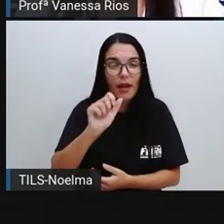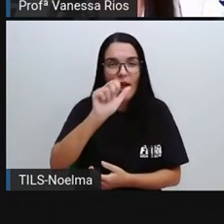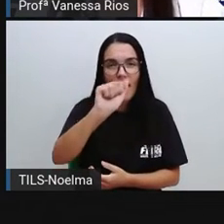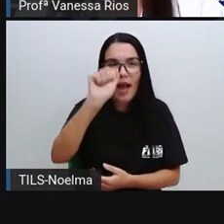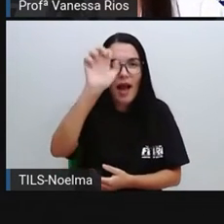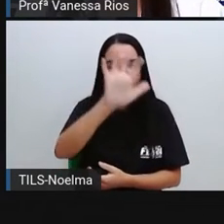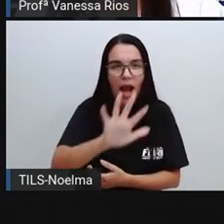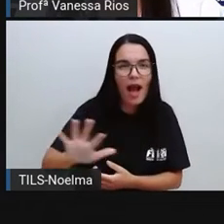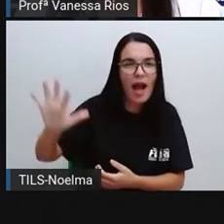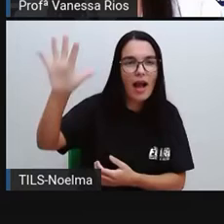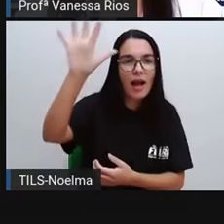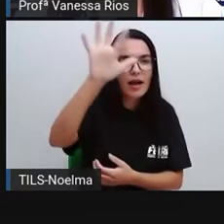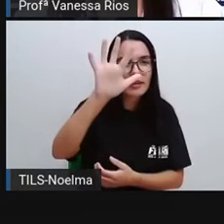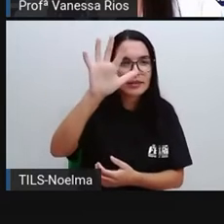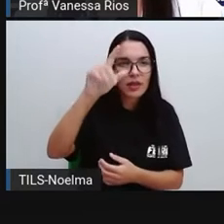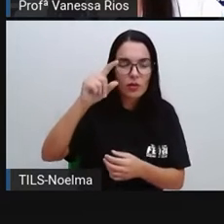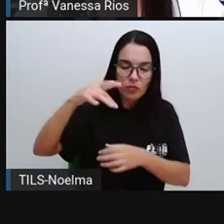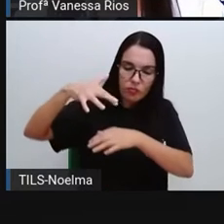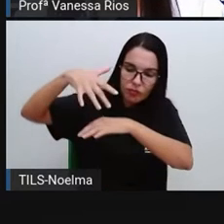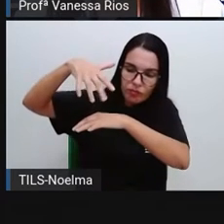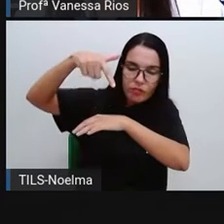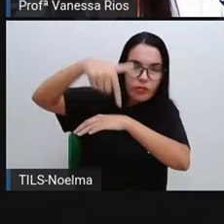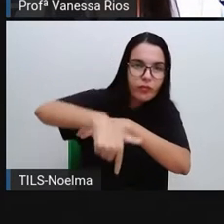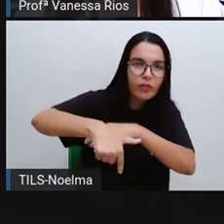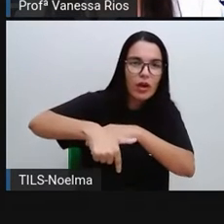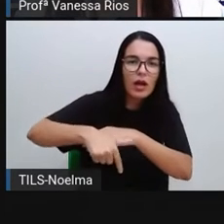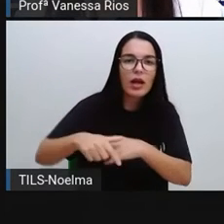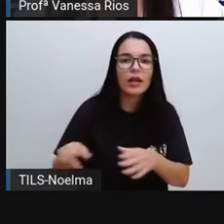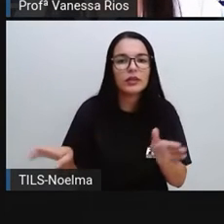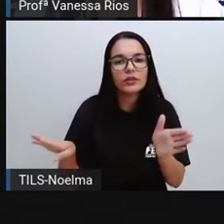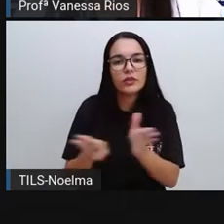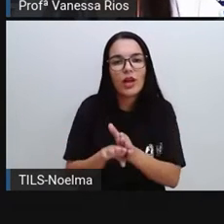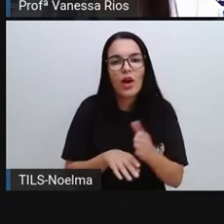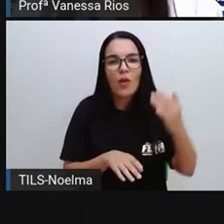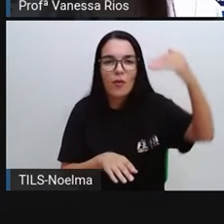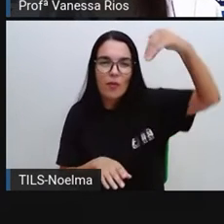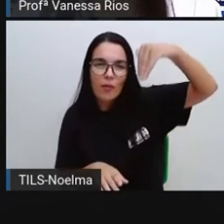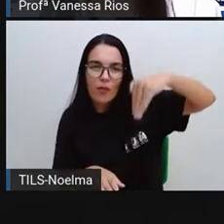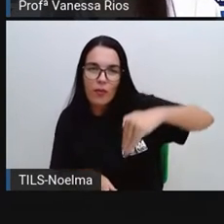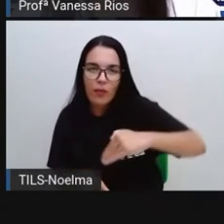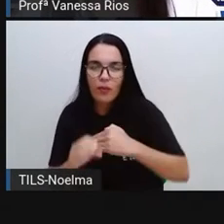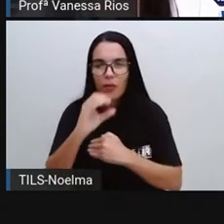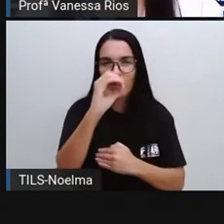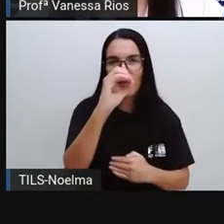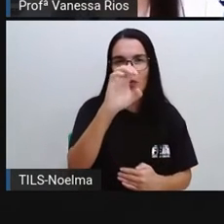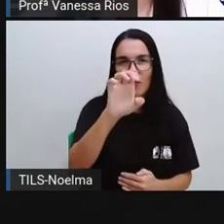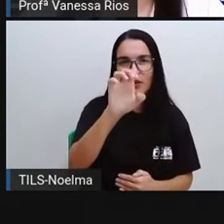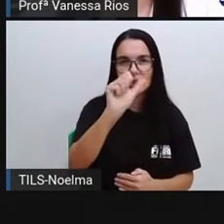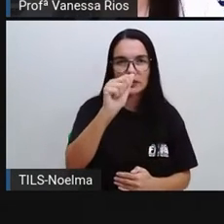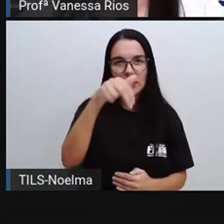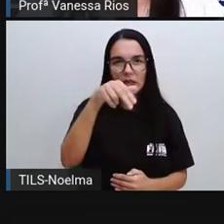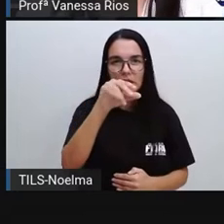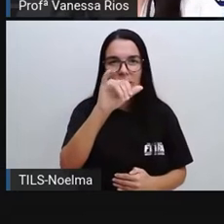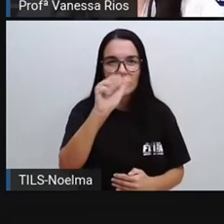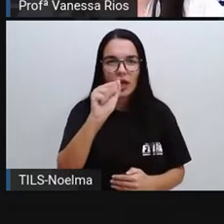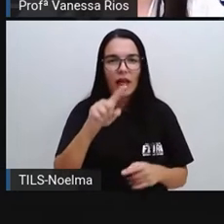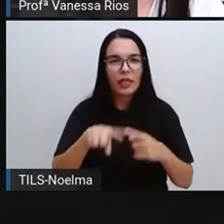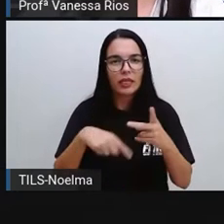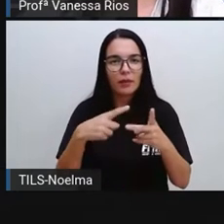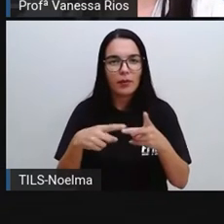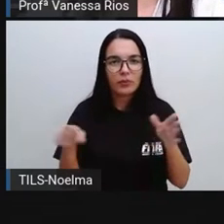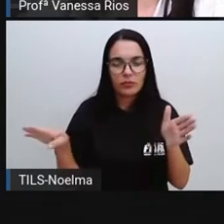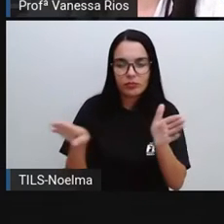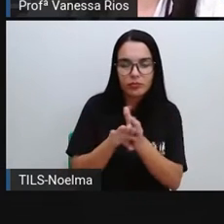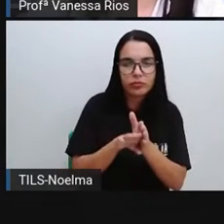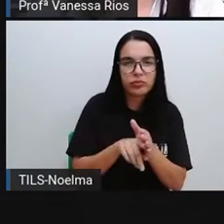desceram para a Oceania e aí chegaram até a América do Sul atravessando aí, não é? O Oceano. Então, a gente